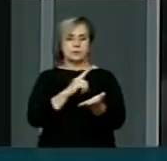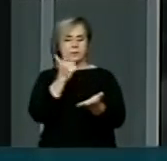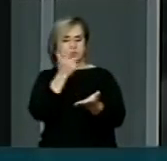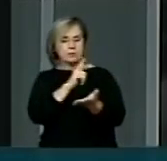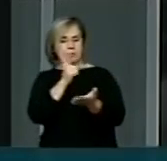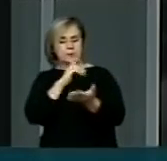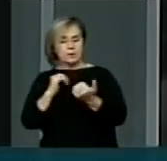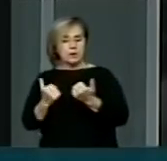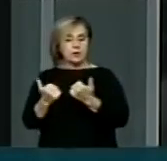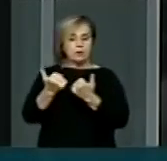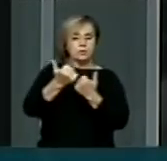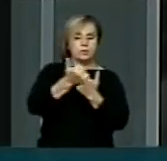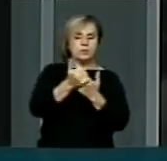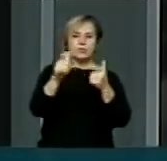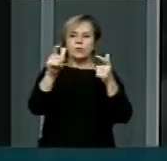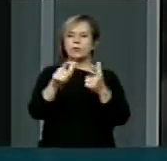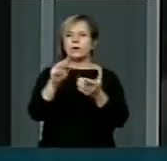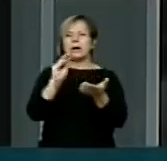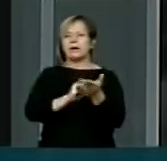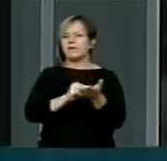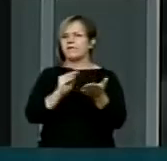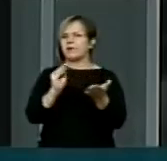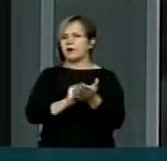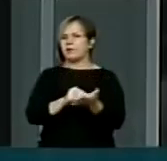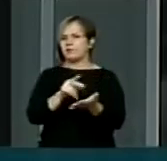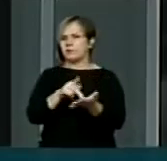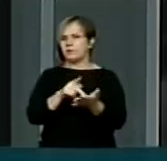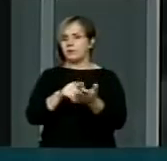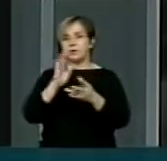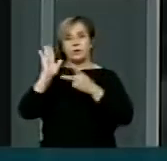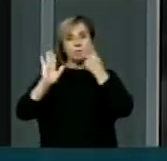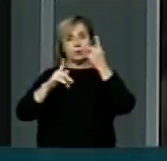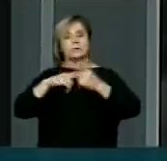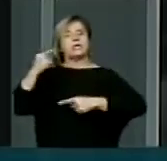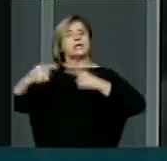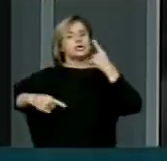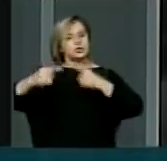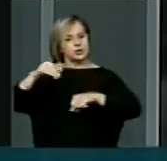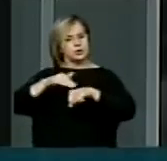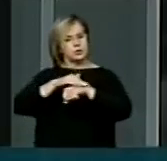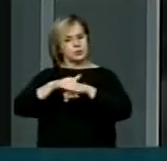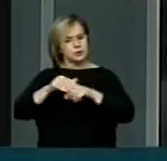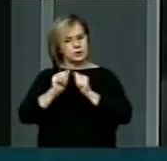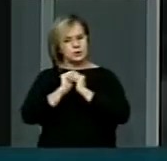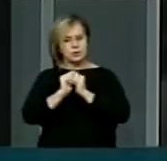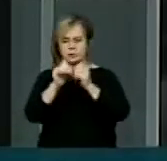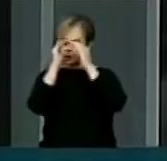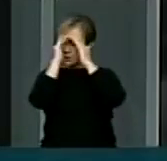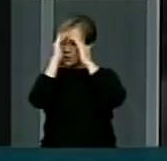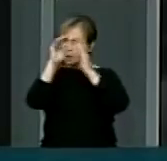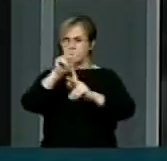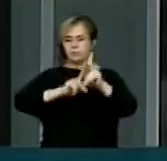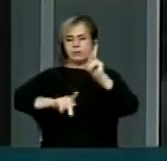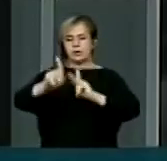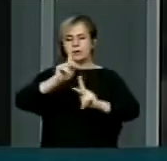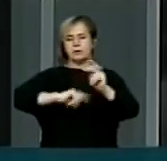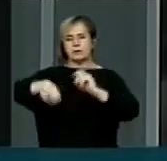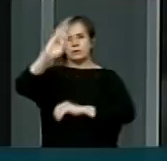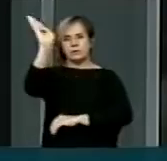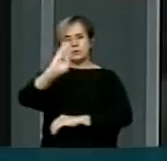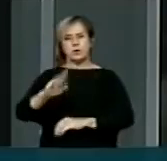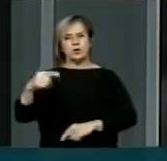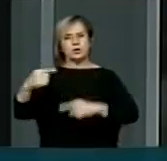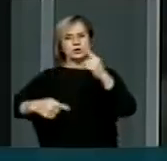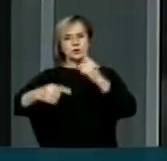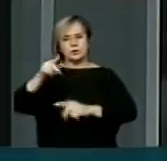lacuna, um vá que existe. E, acima de tudo, uma candidatura que tem sido discutida, debatida e respeitando a população brasileira, discutindo